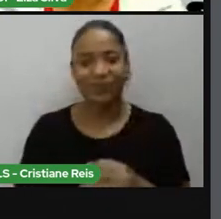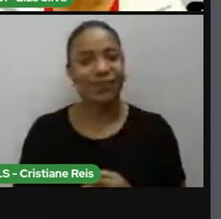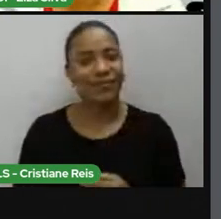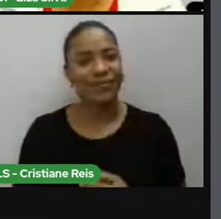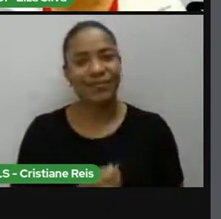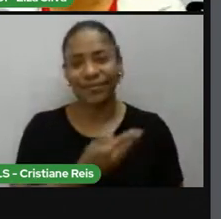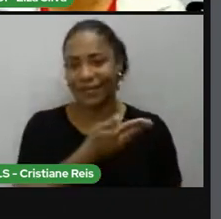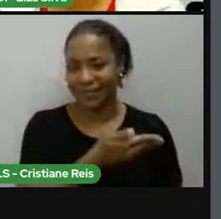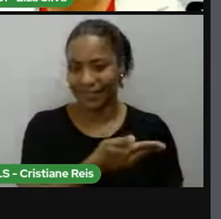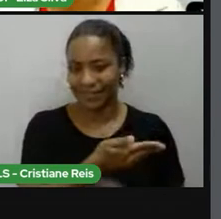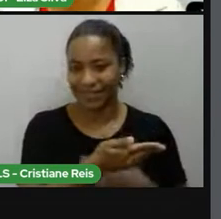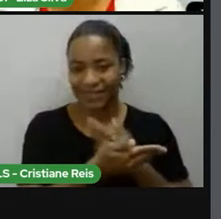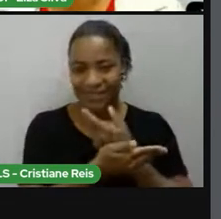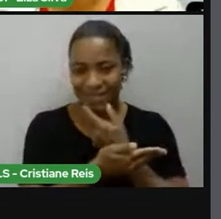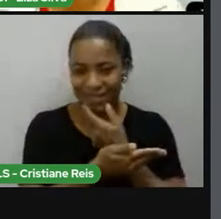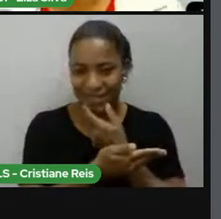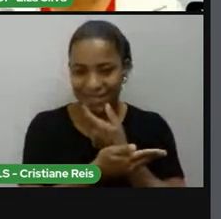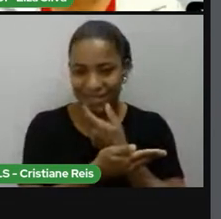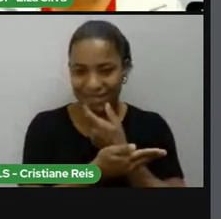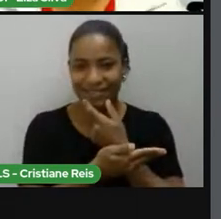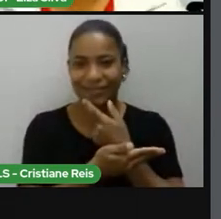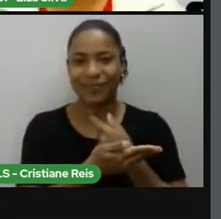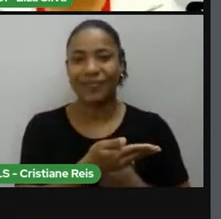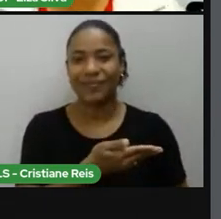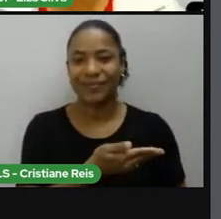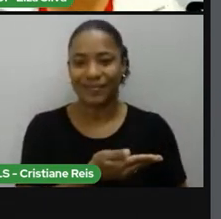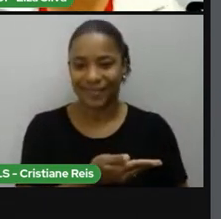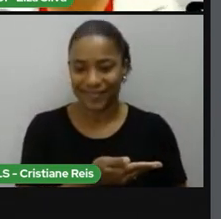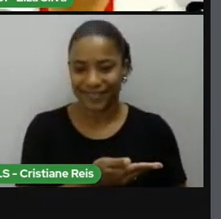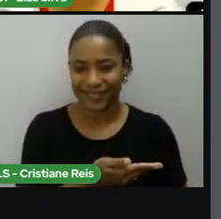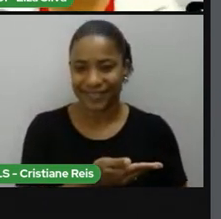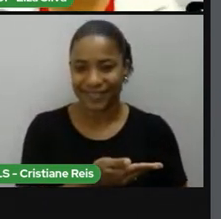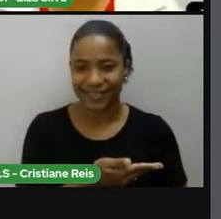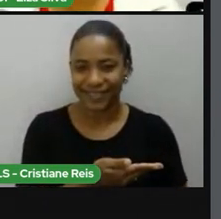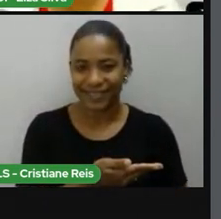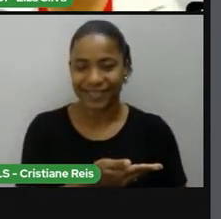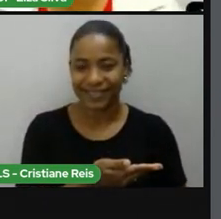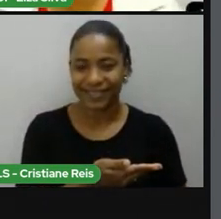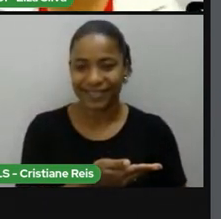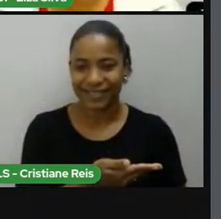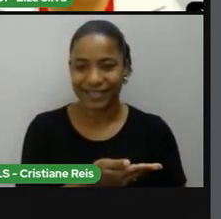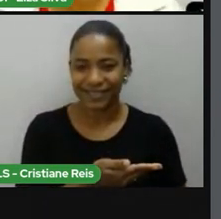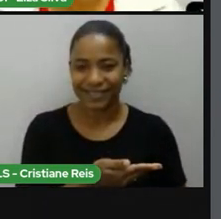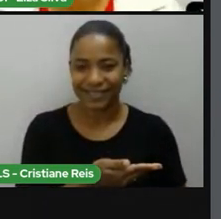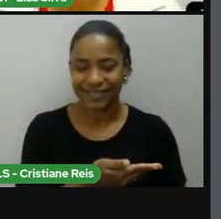back light to receive the Nobel Prize from Literature in 1993.